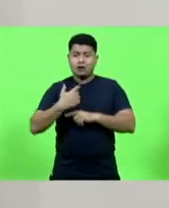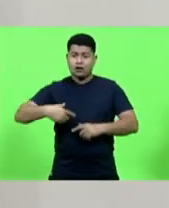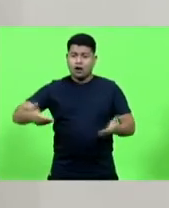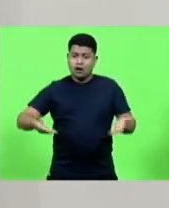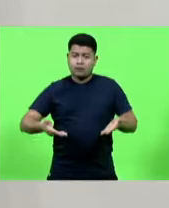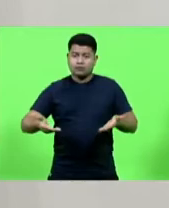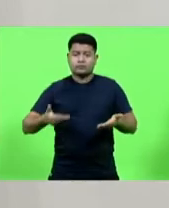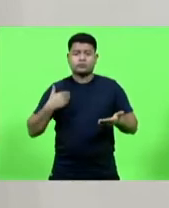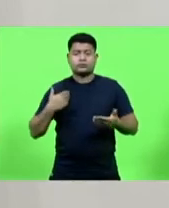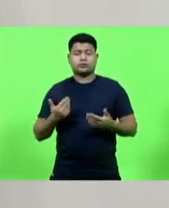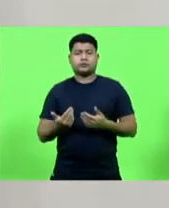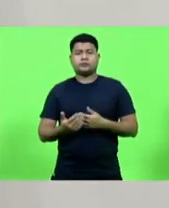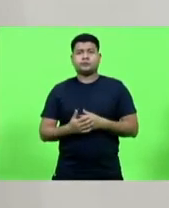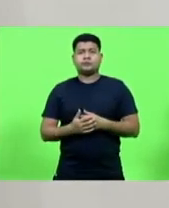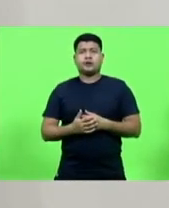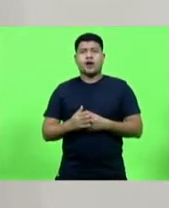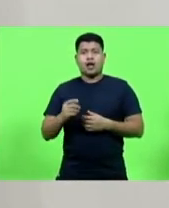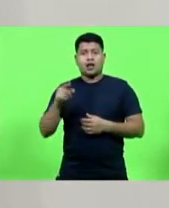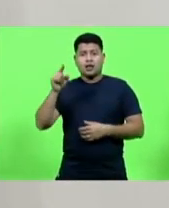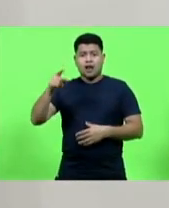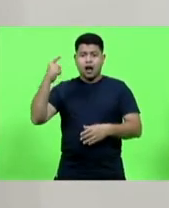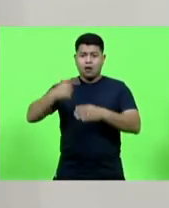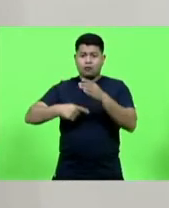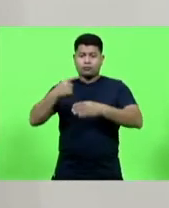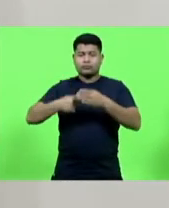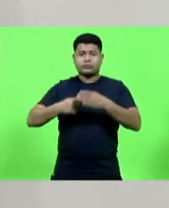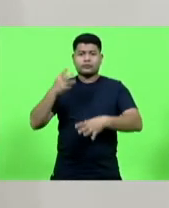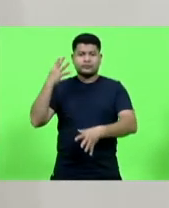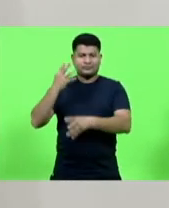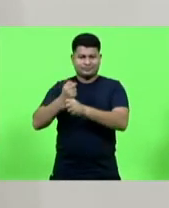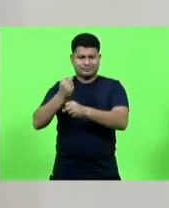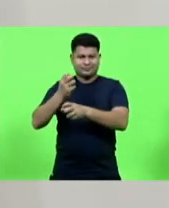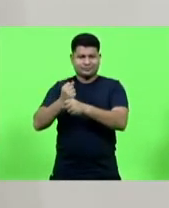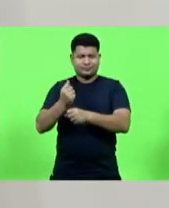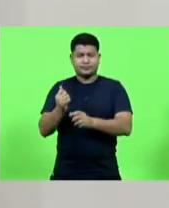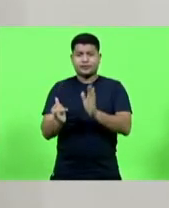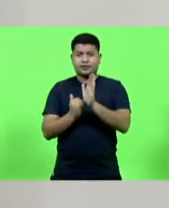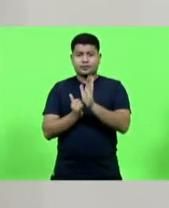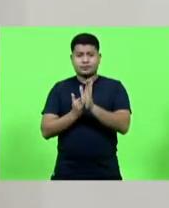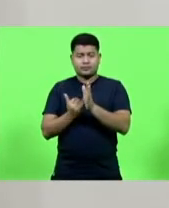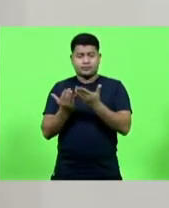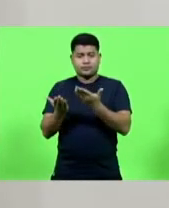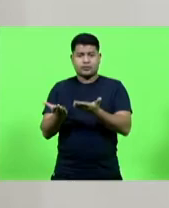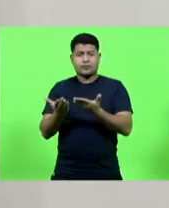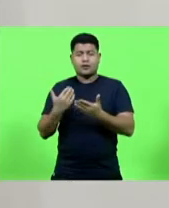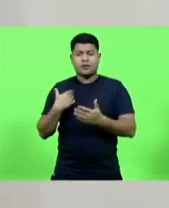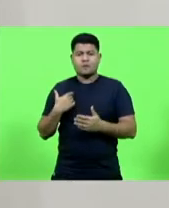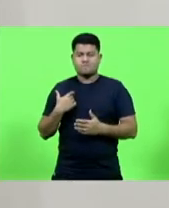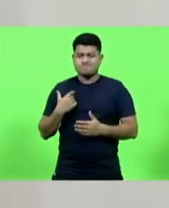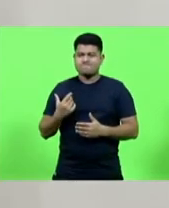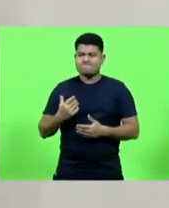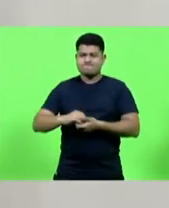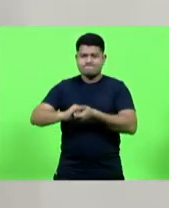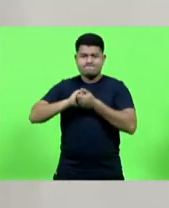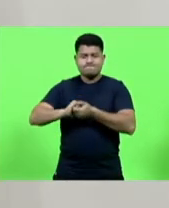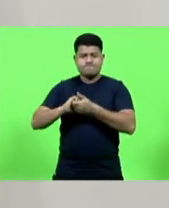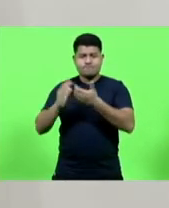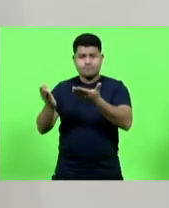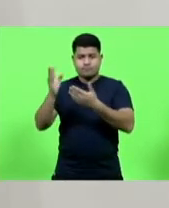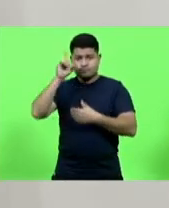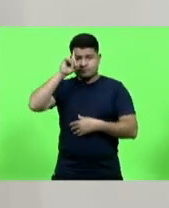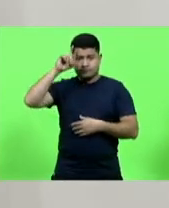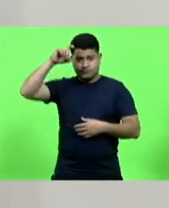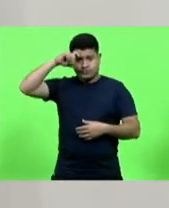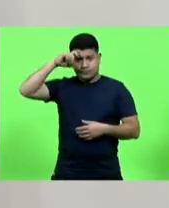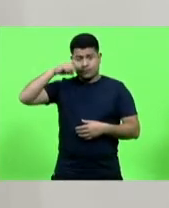para que lá na Comissão de Finanças, e aqui um abraço ao deputado Marcos Vieira, que ele